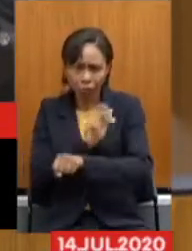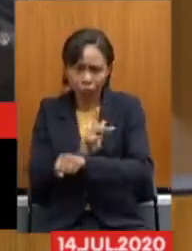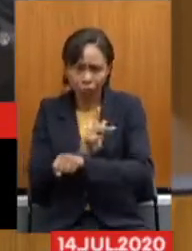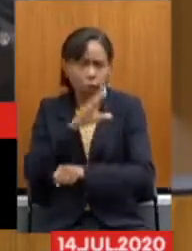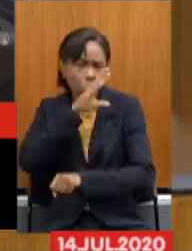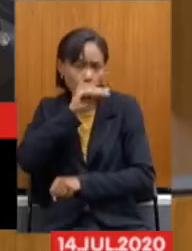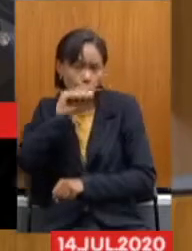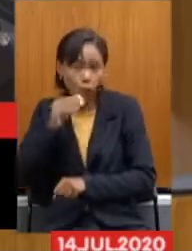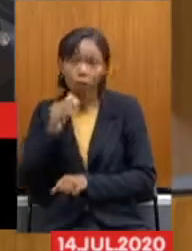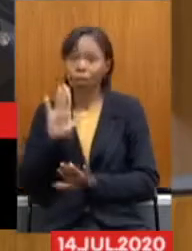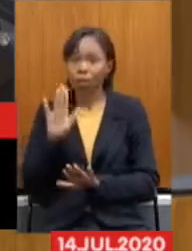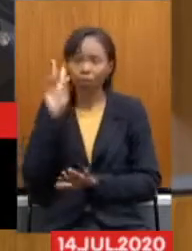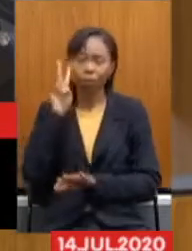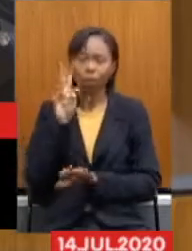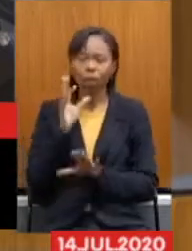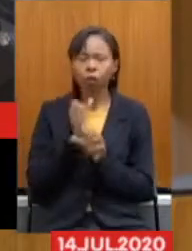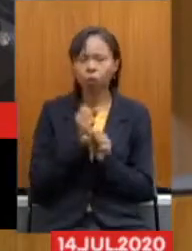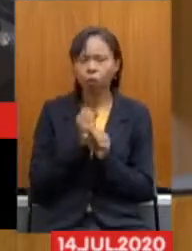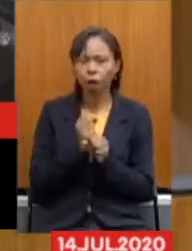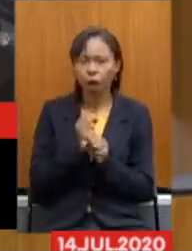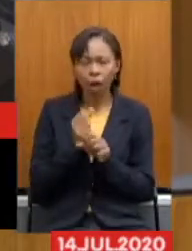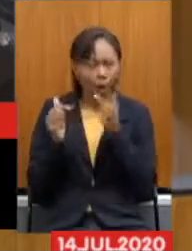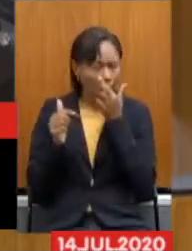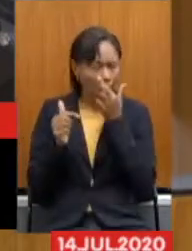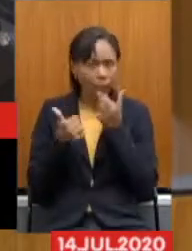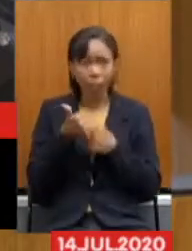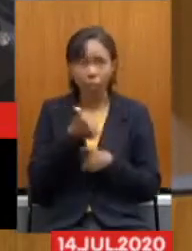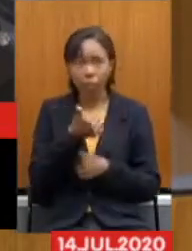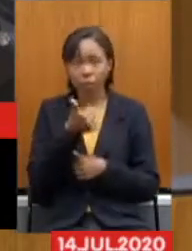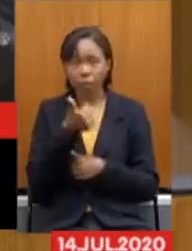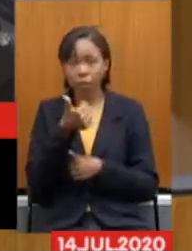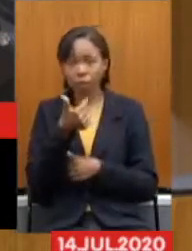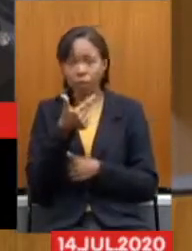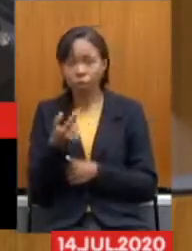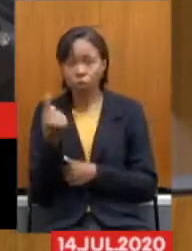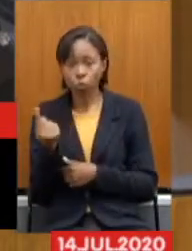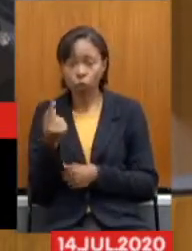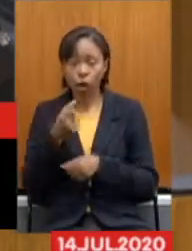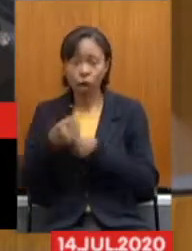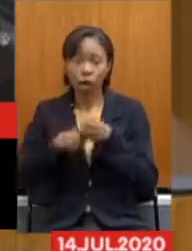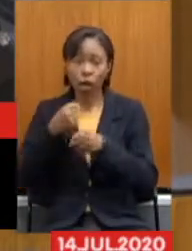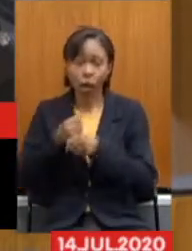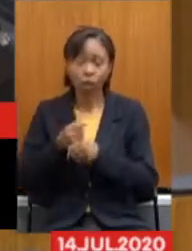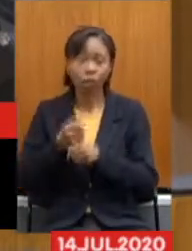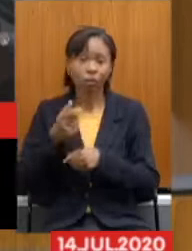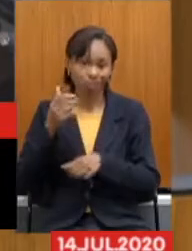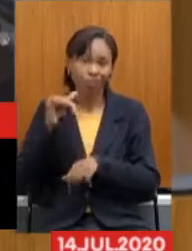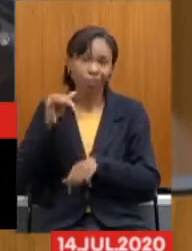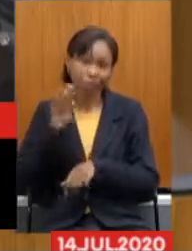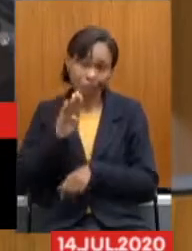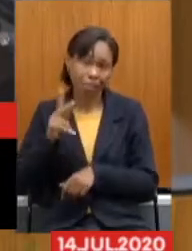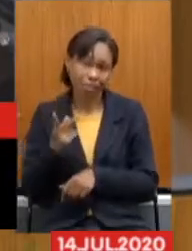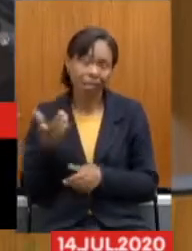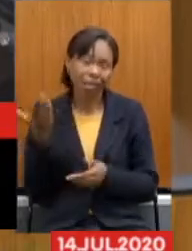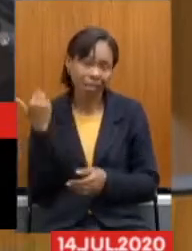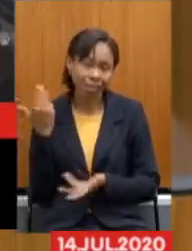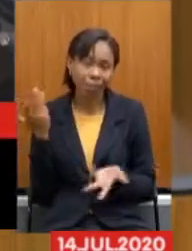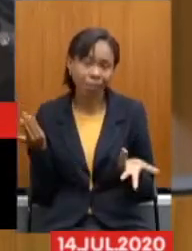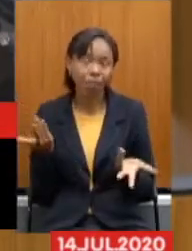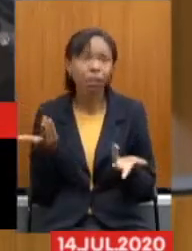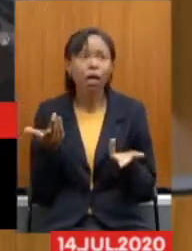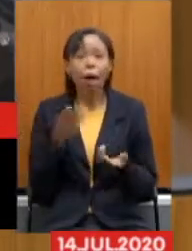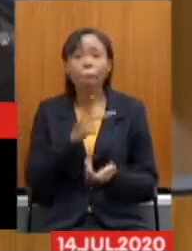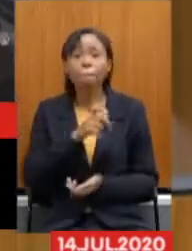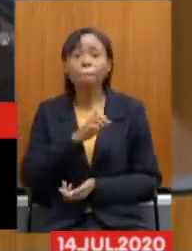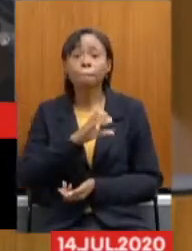Lembrando-se Que nossa capital Fez 121 anos No mês de dezembro passado A chamada Proposta de emenda 55 A